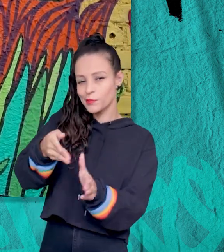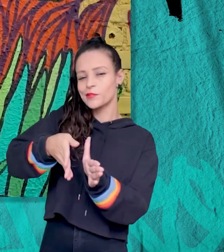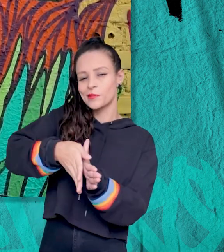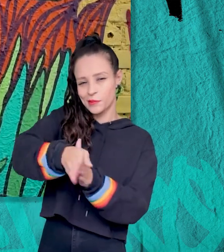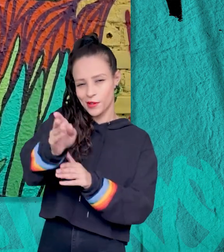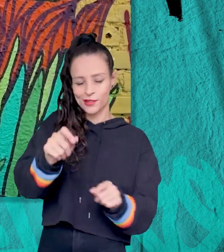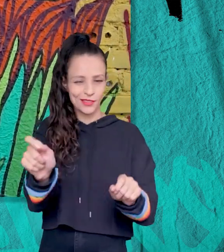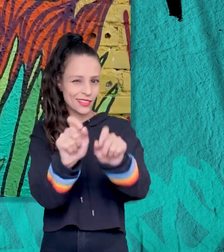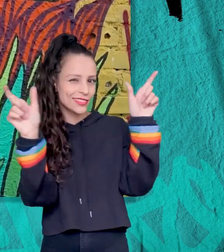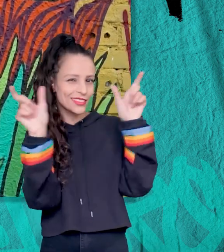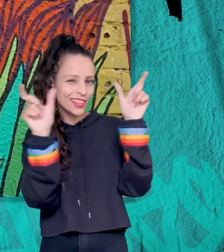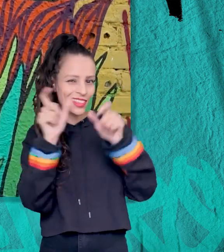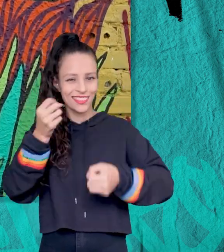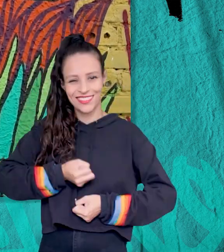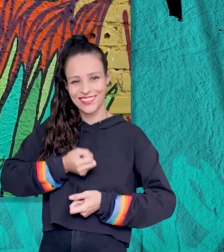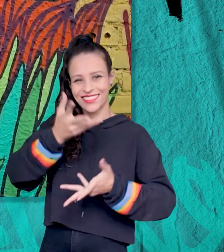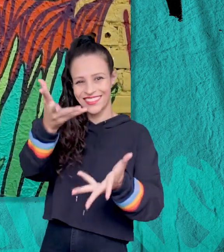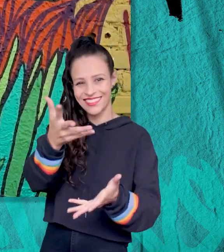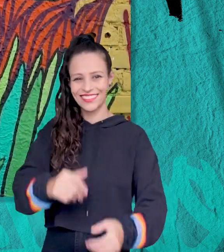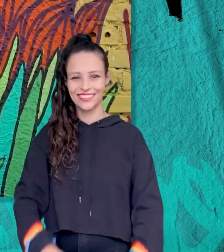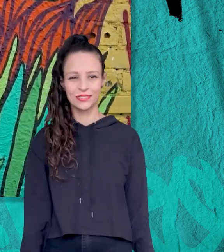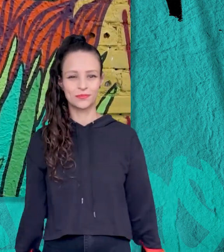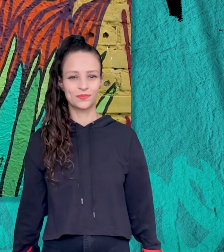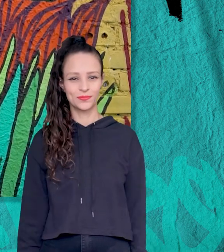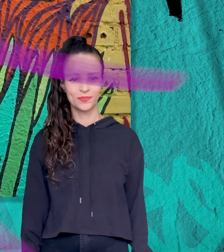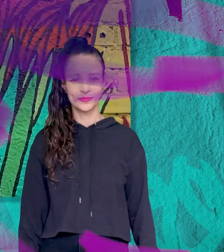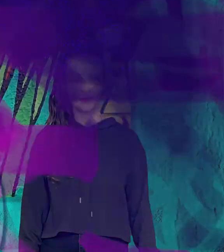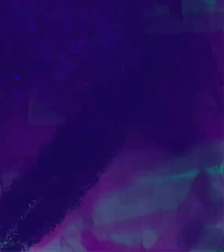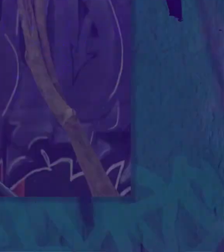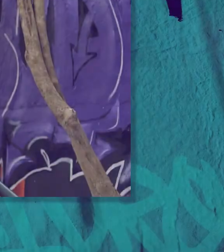depoimento e se liga na atração!